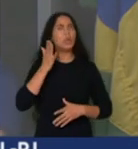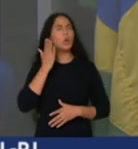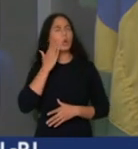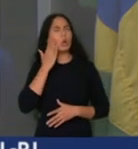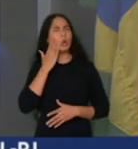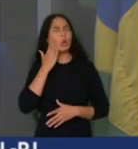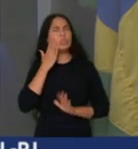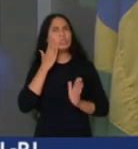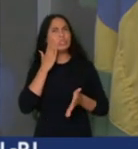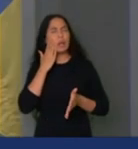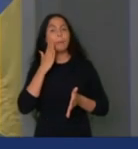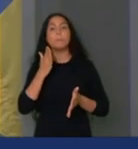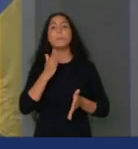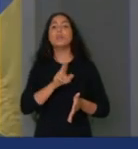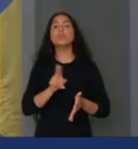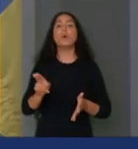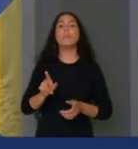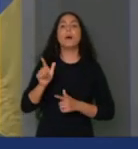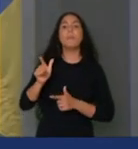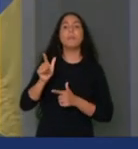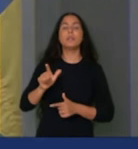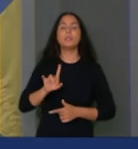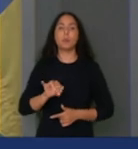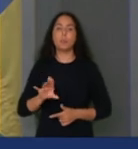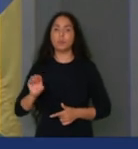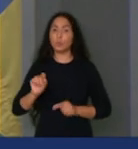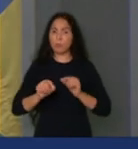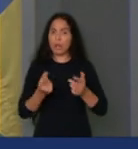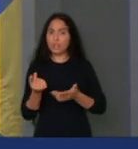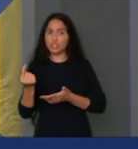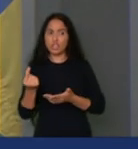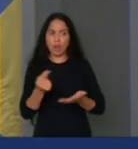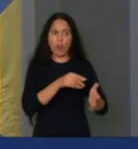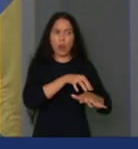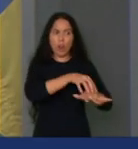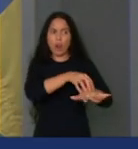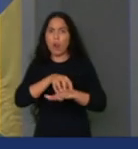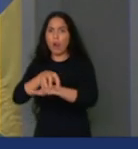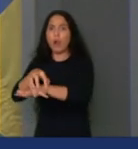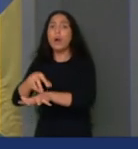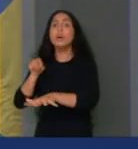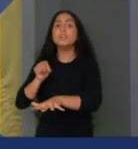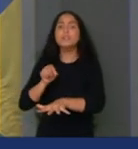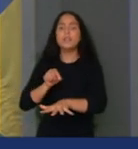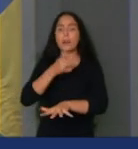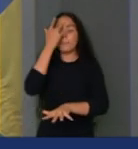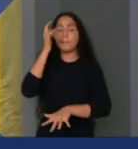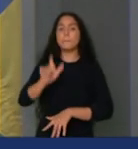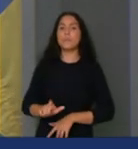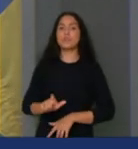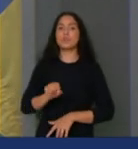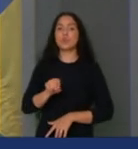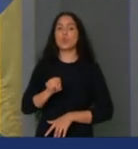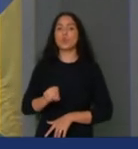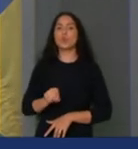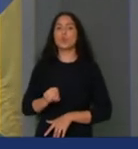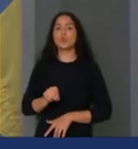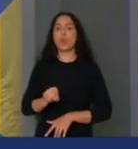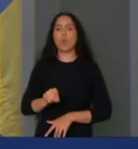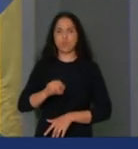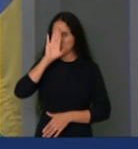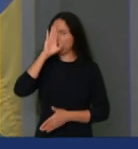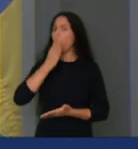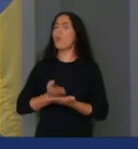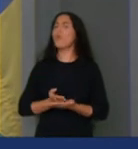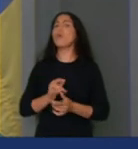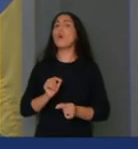conhecido pelo apelido El Pollo, o frango deu detalhes. O dinheiro era transportado pelo informante mais importante que tive sobre estes casos.